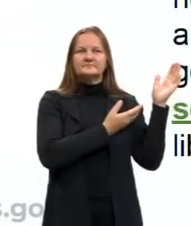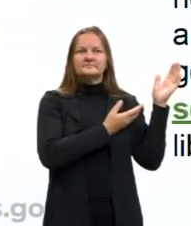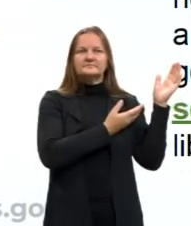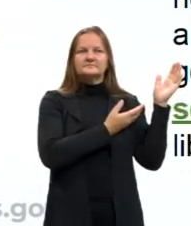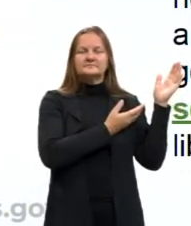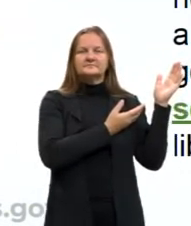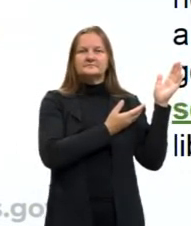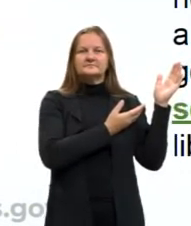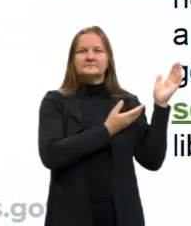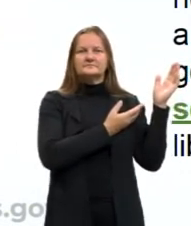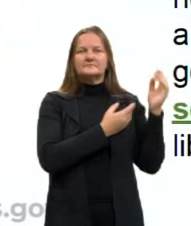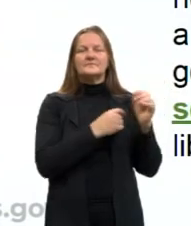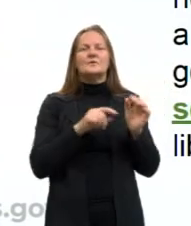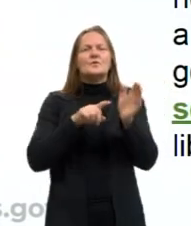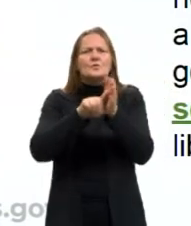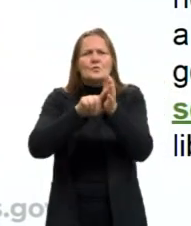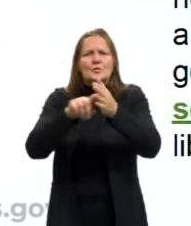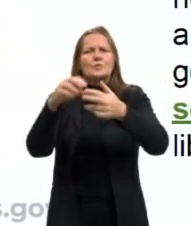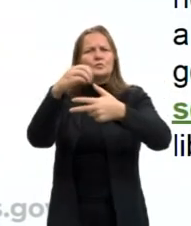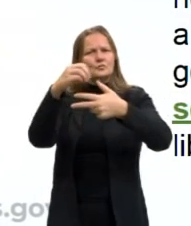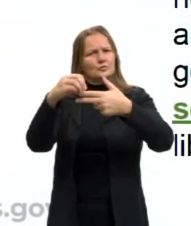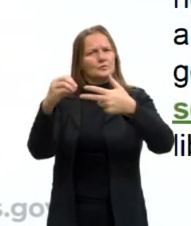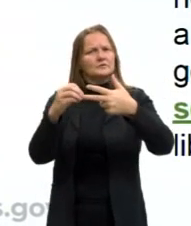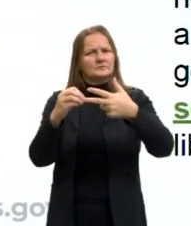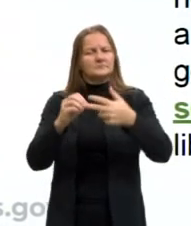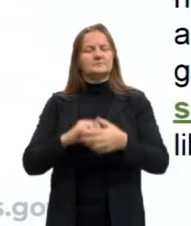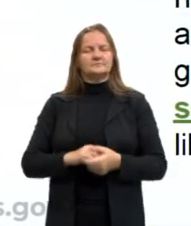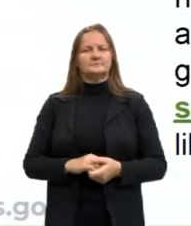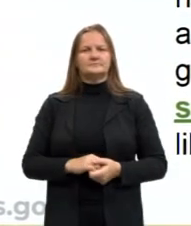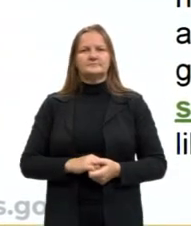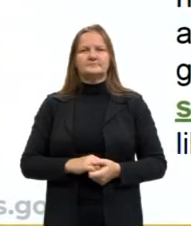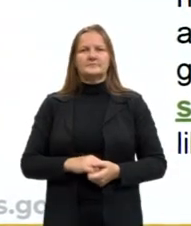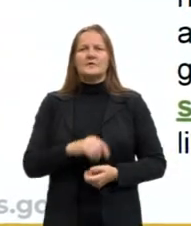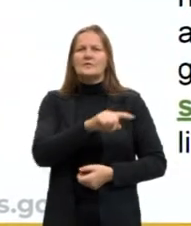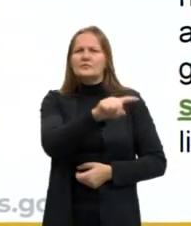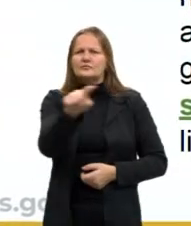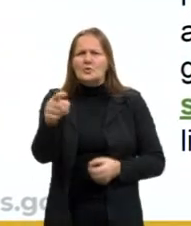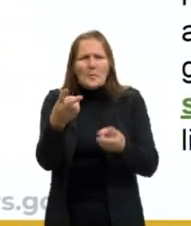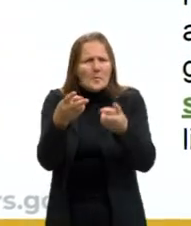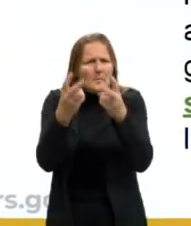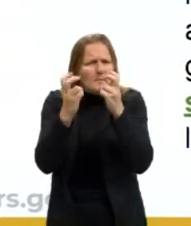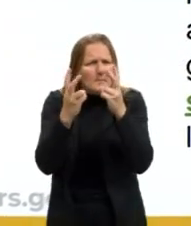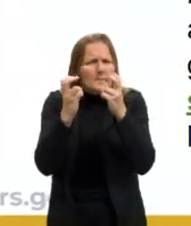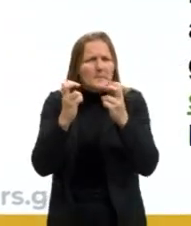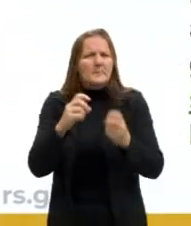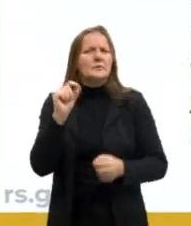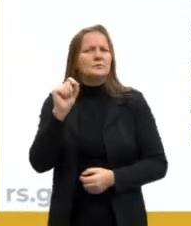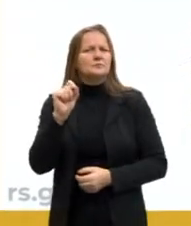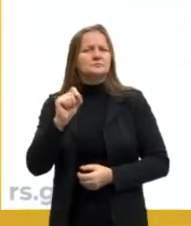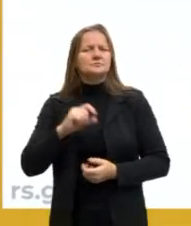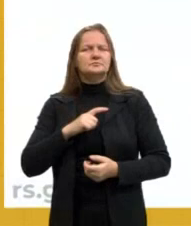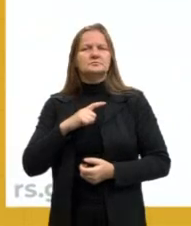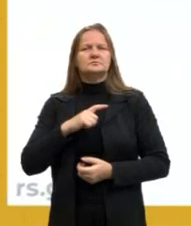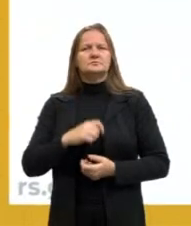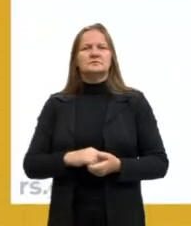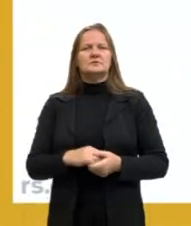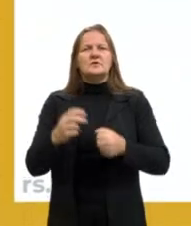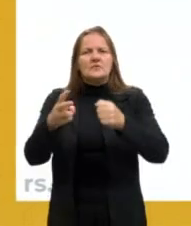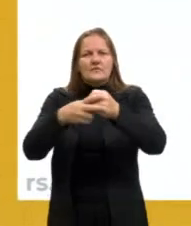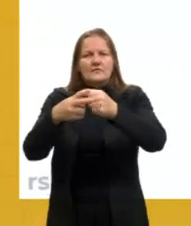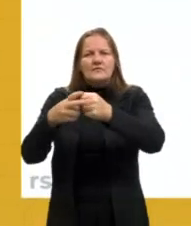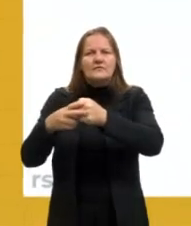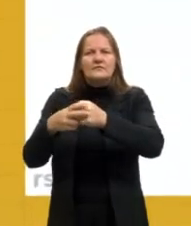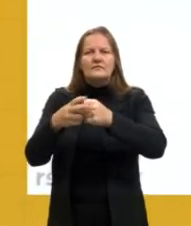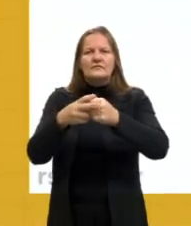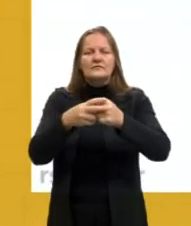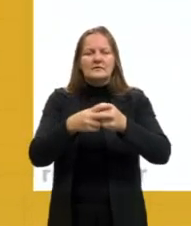com uma questão do Enem. Você pode perceber que nós temos aqui alguns verbos,